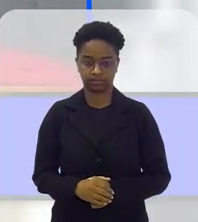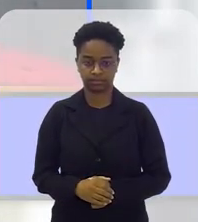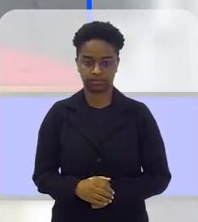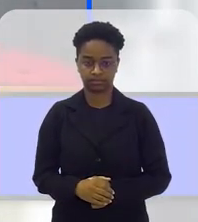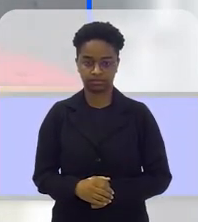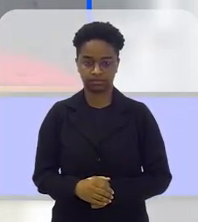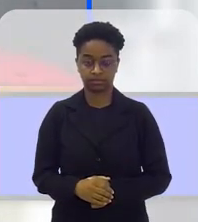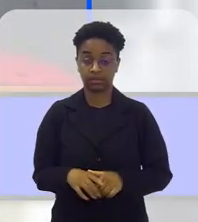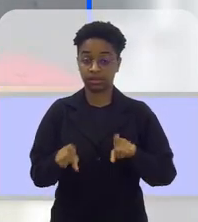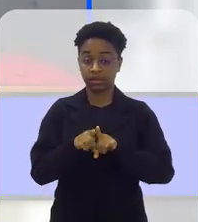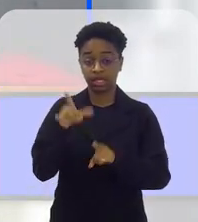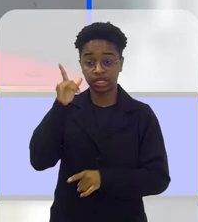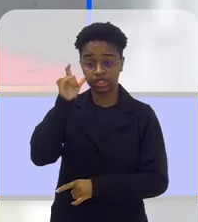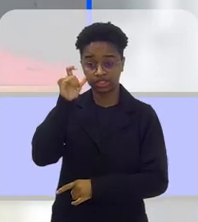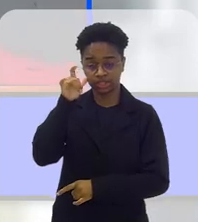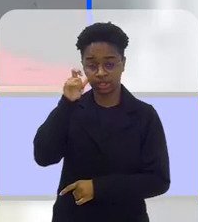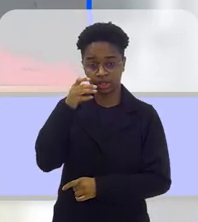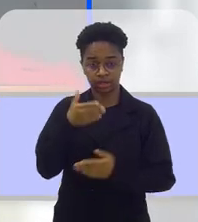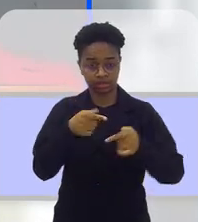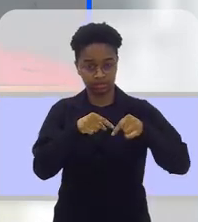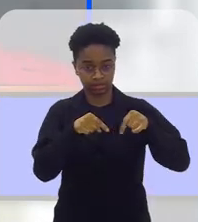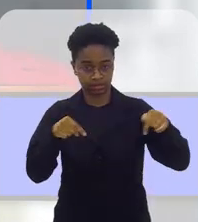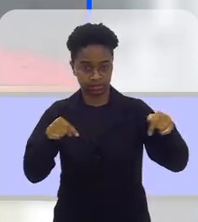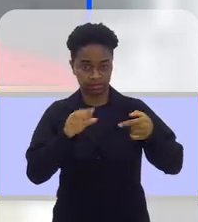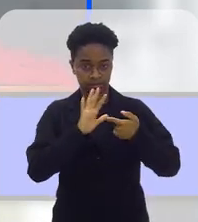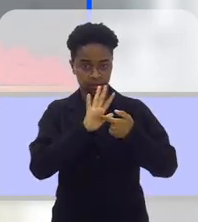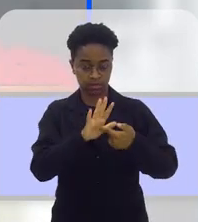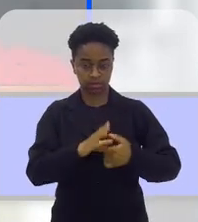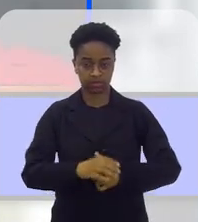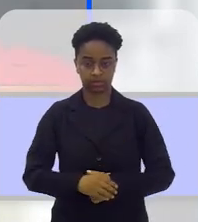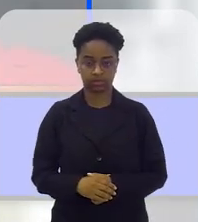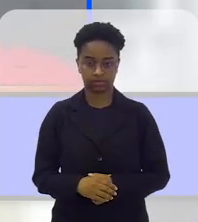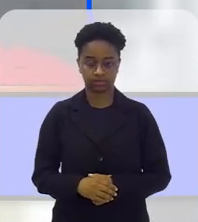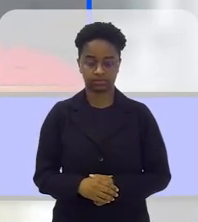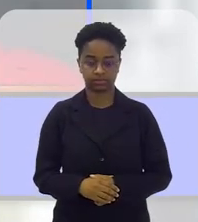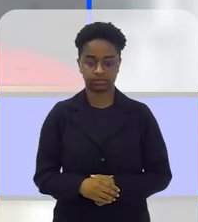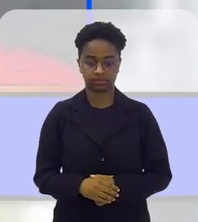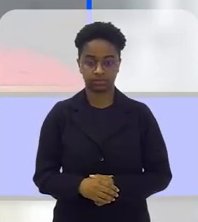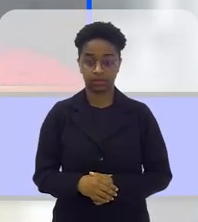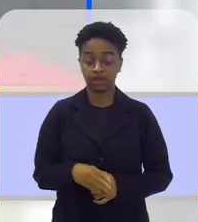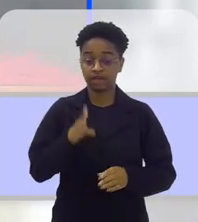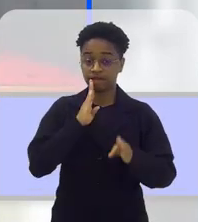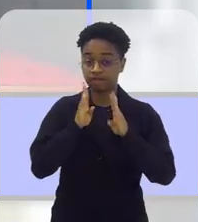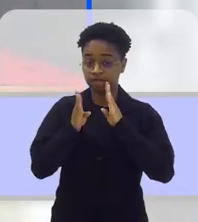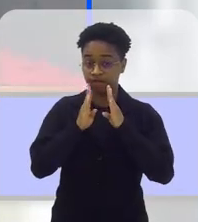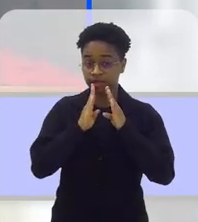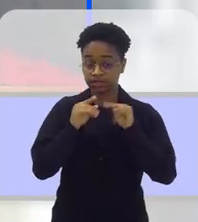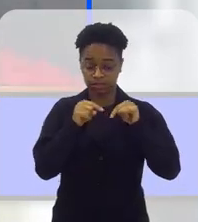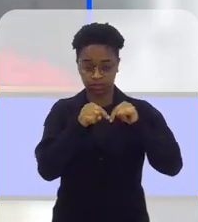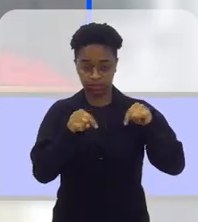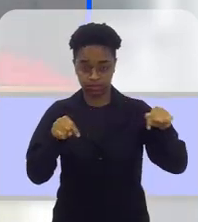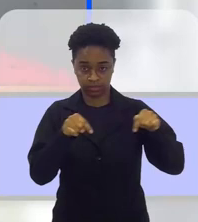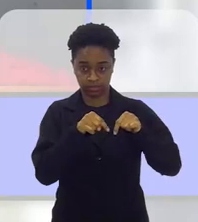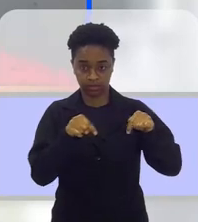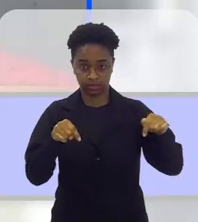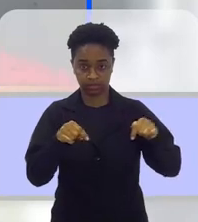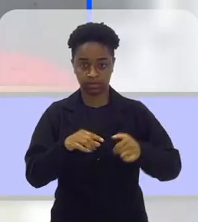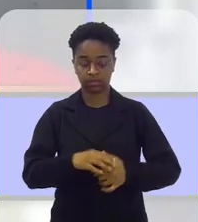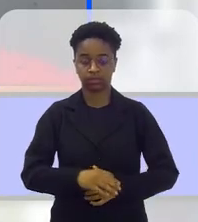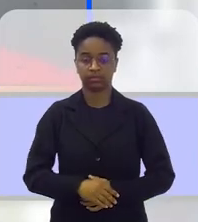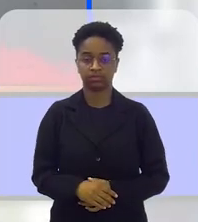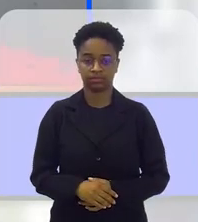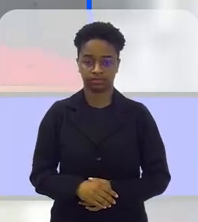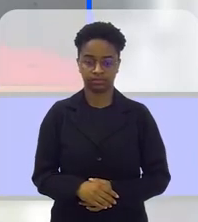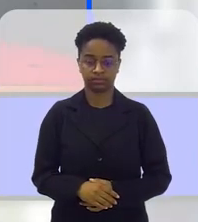.gov.br, o Instagram é arroba FIA RJ Oficial, Facebook, facebook